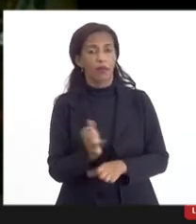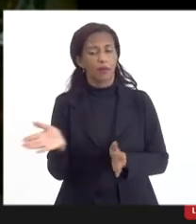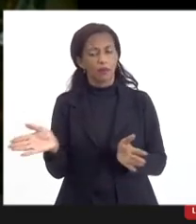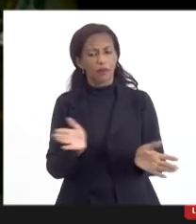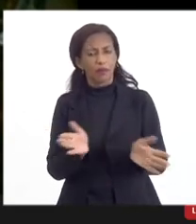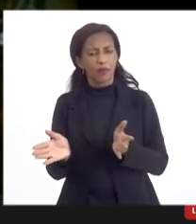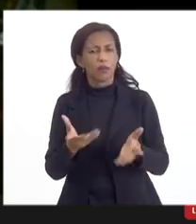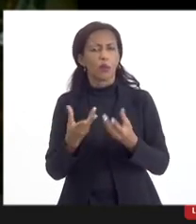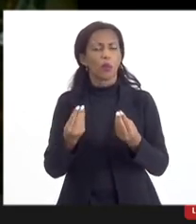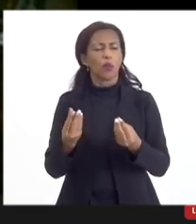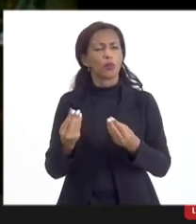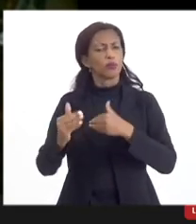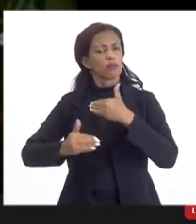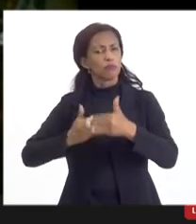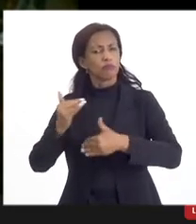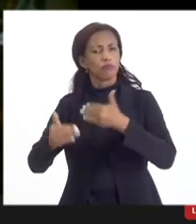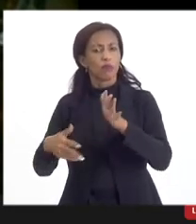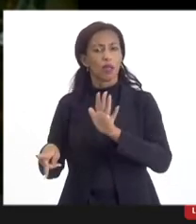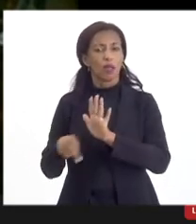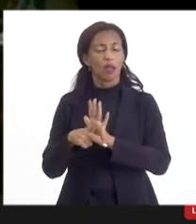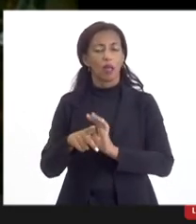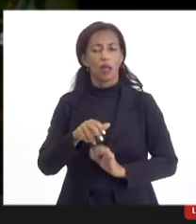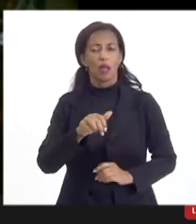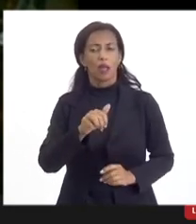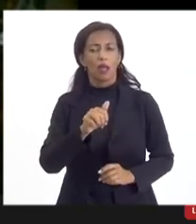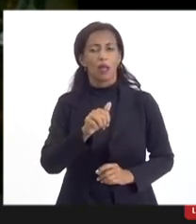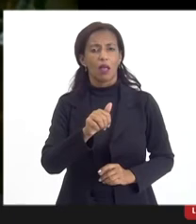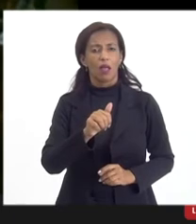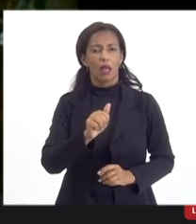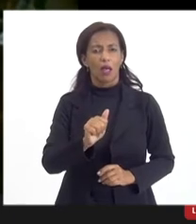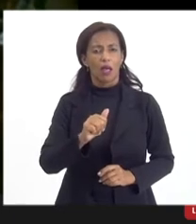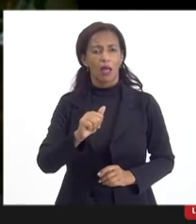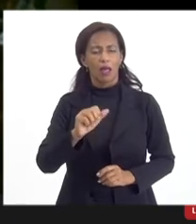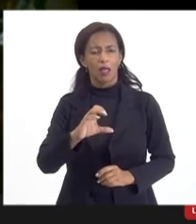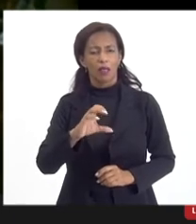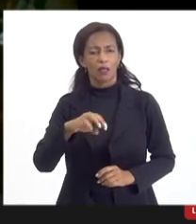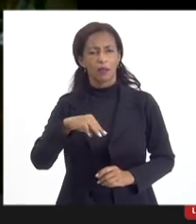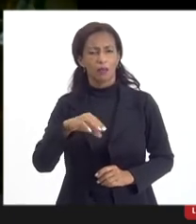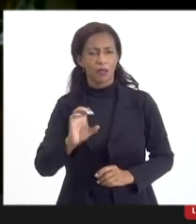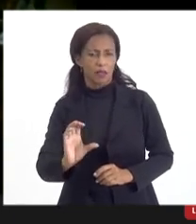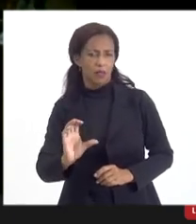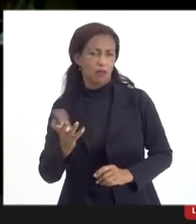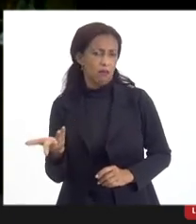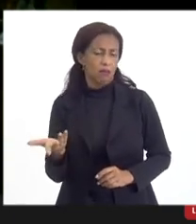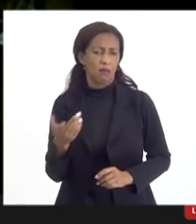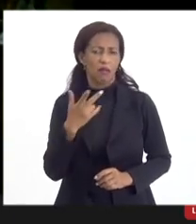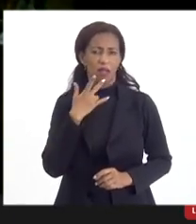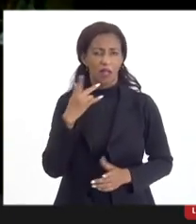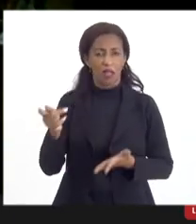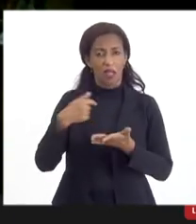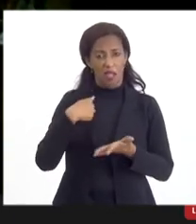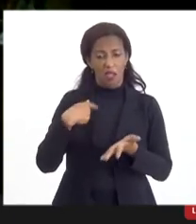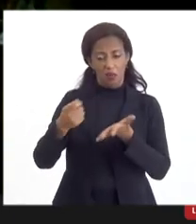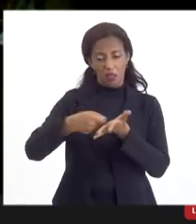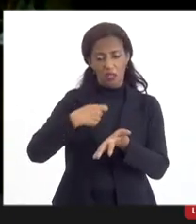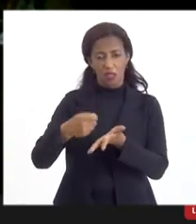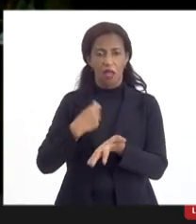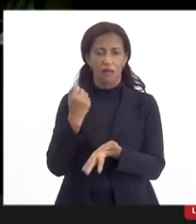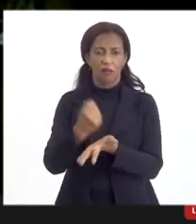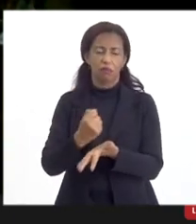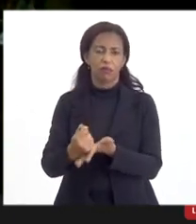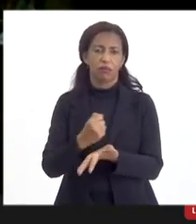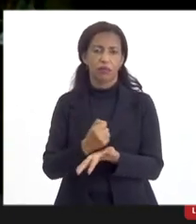viabilizou muito o desenvolvimento, a própria FMC, ela cresceu assim, eu posso falar isso porque eu assinava os contratos naquela época,